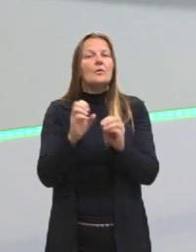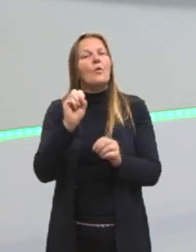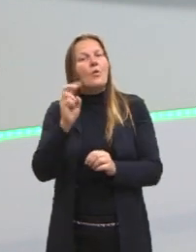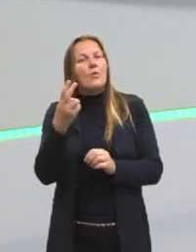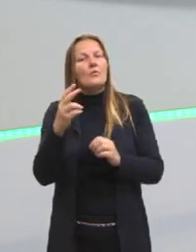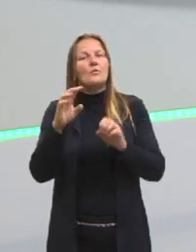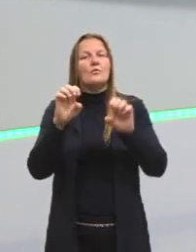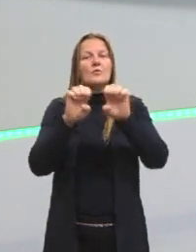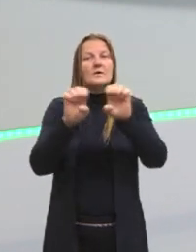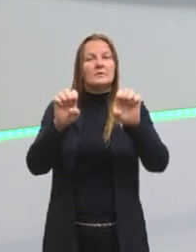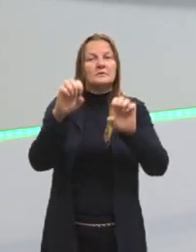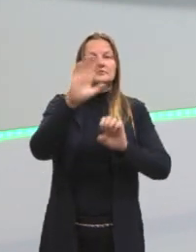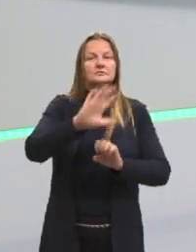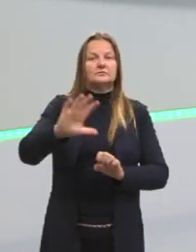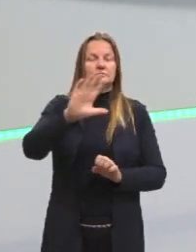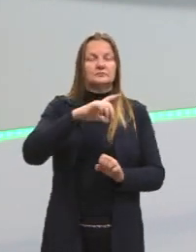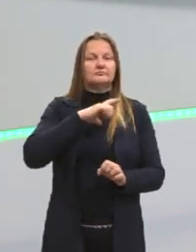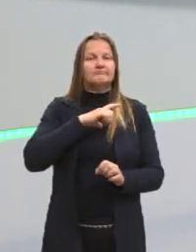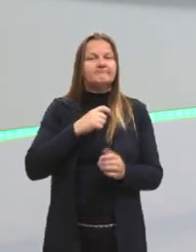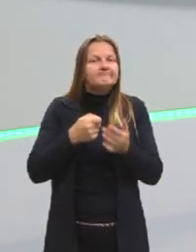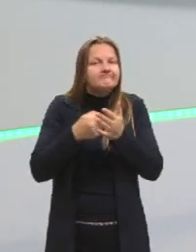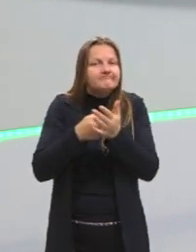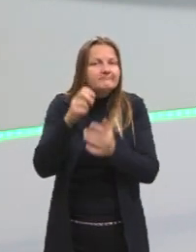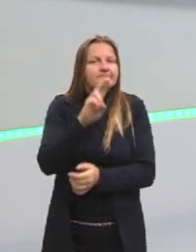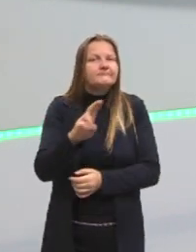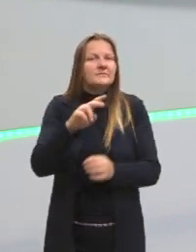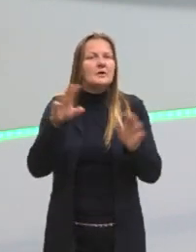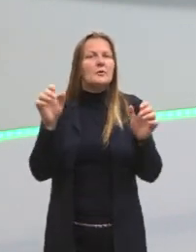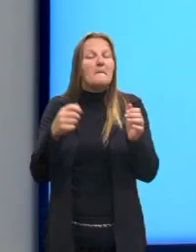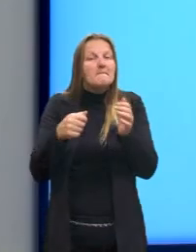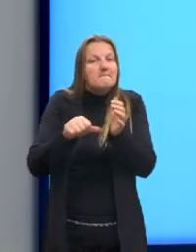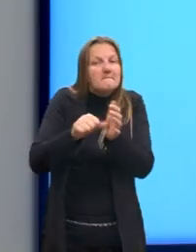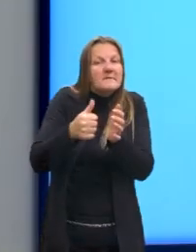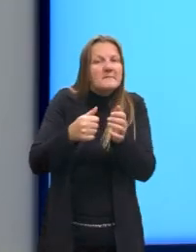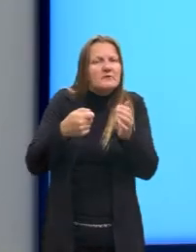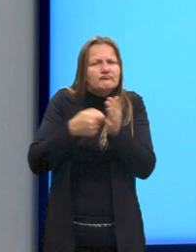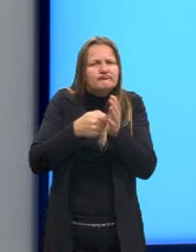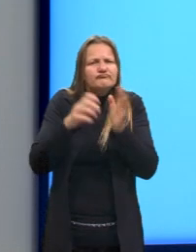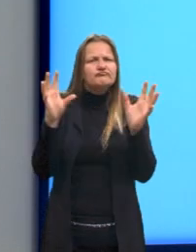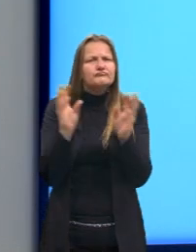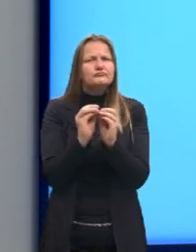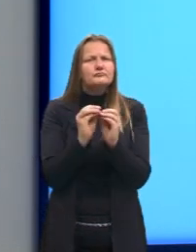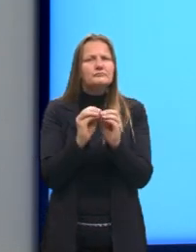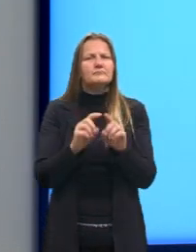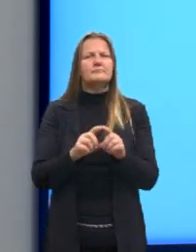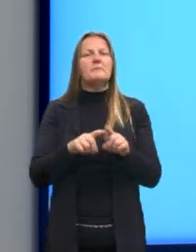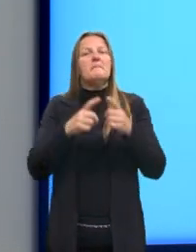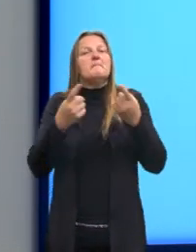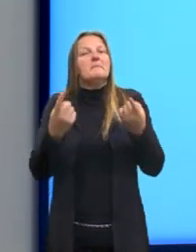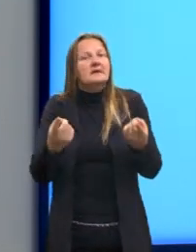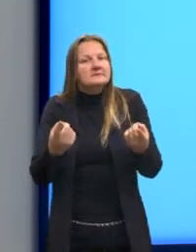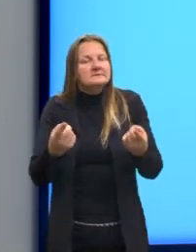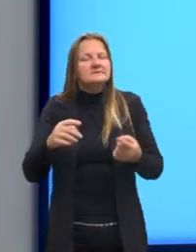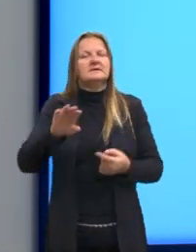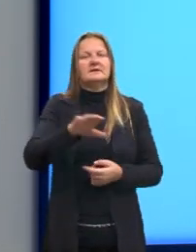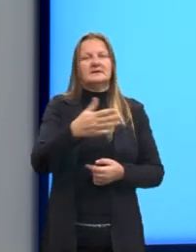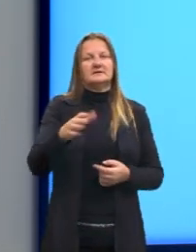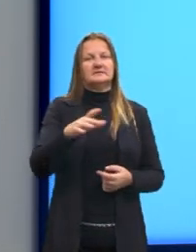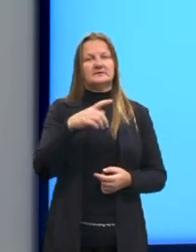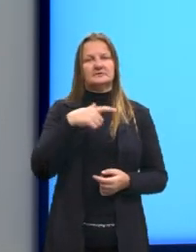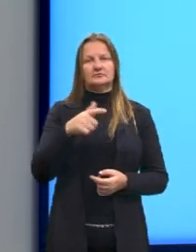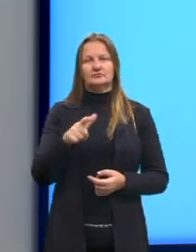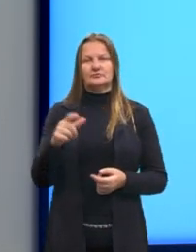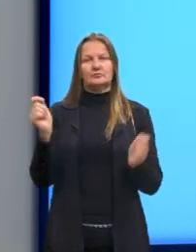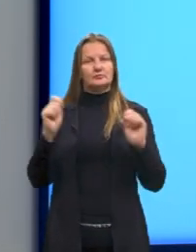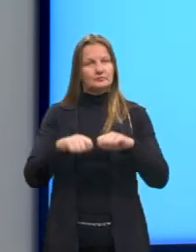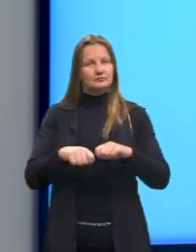né? A gente tenta utilizar a equação reduzida, porque ela vai ser mais simples, né? Mas, se eventualmente não